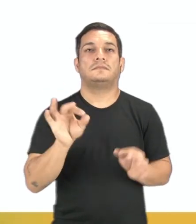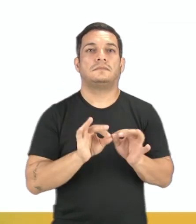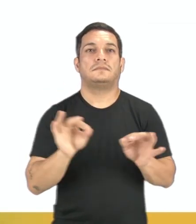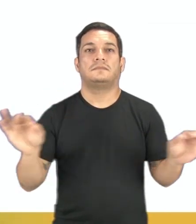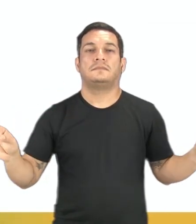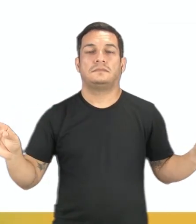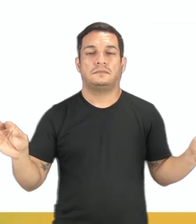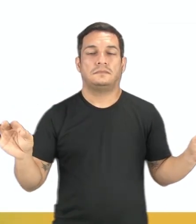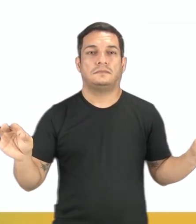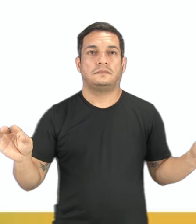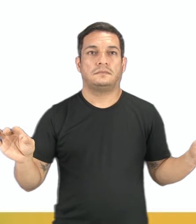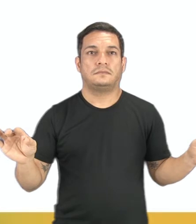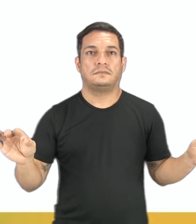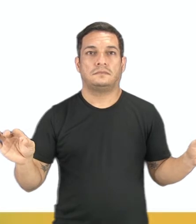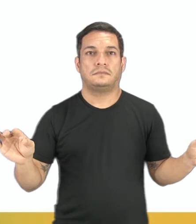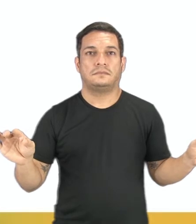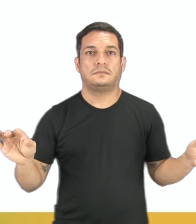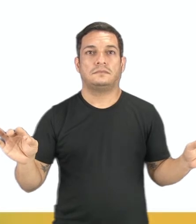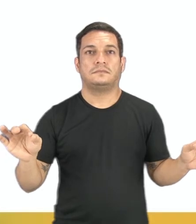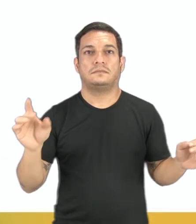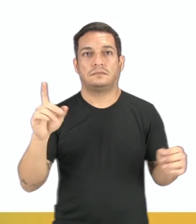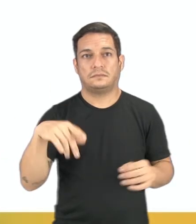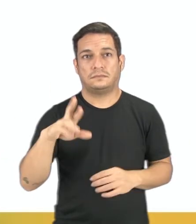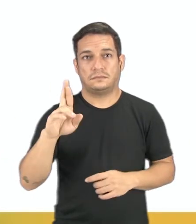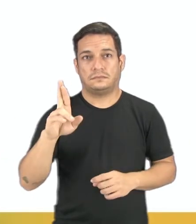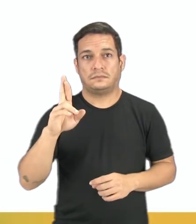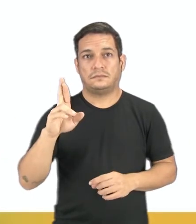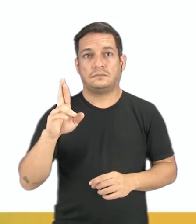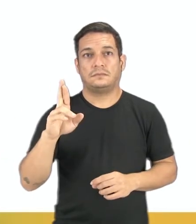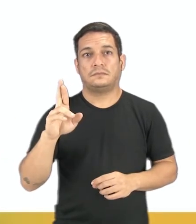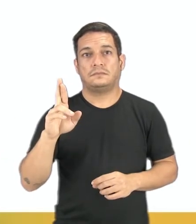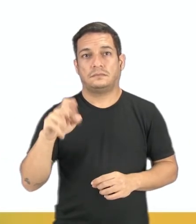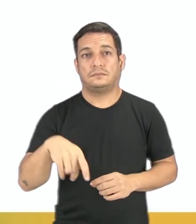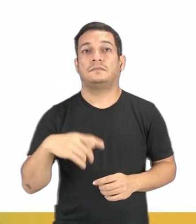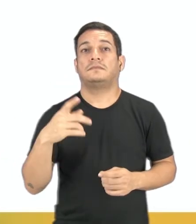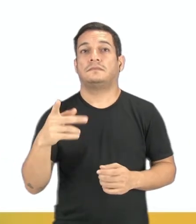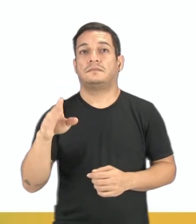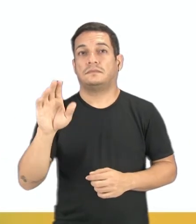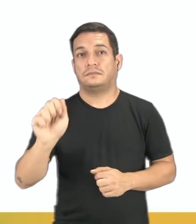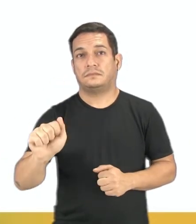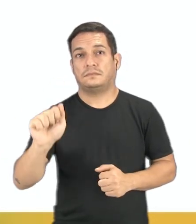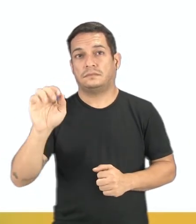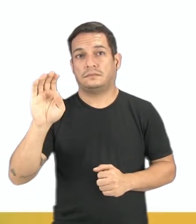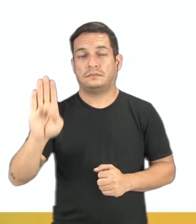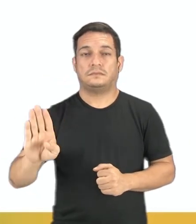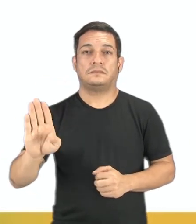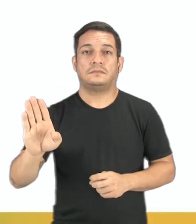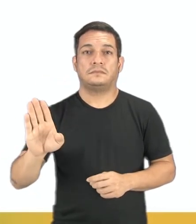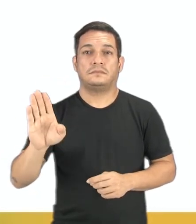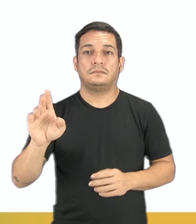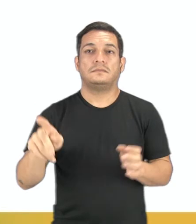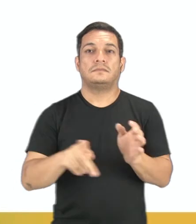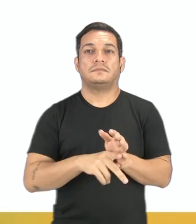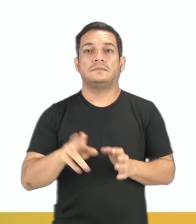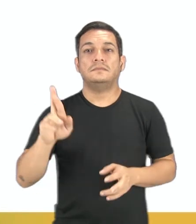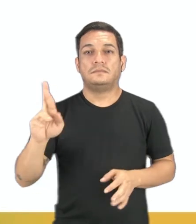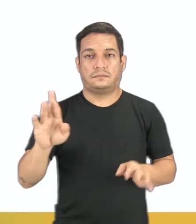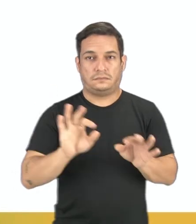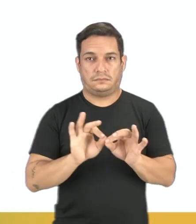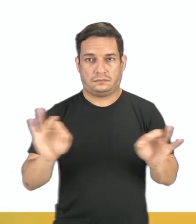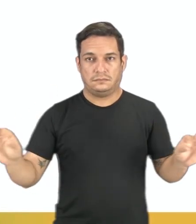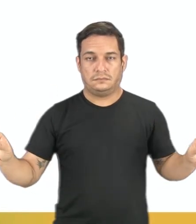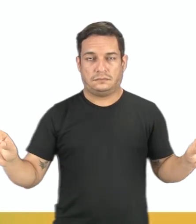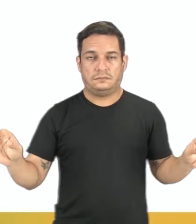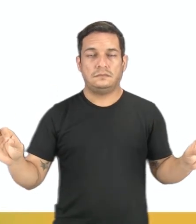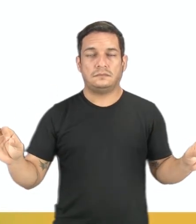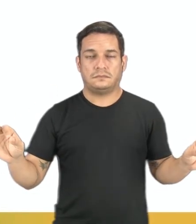existe uma reta R tal que o A e o B pertencem a